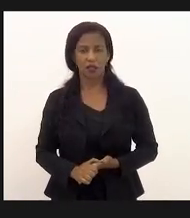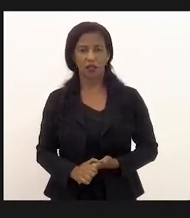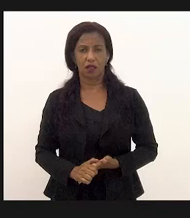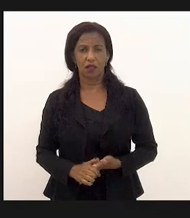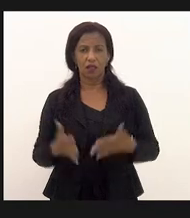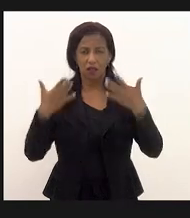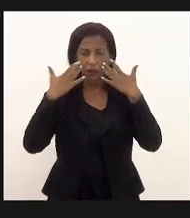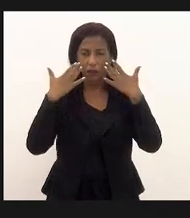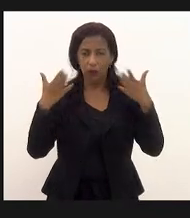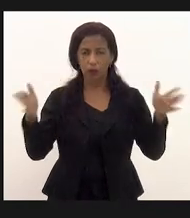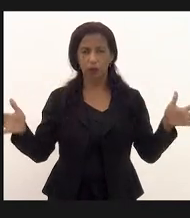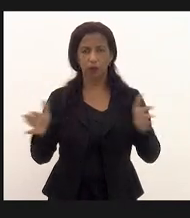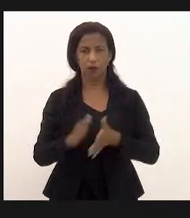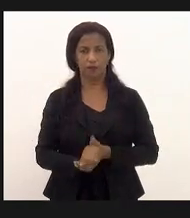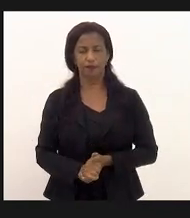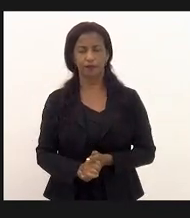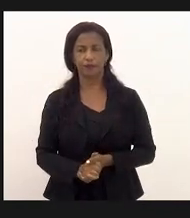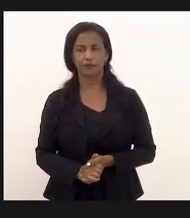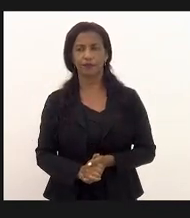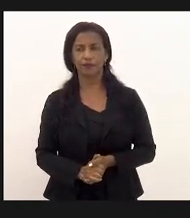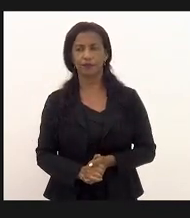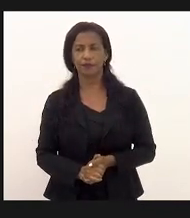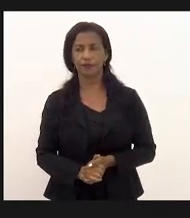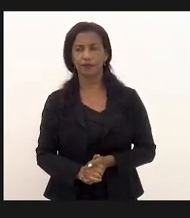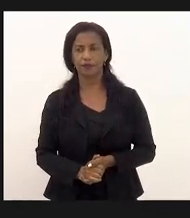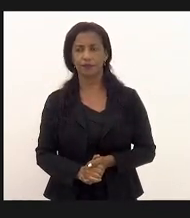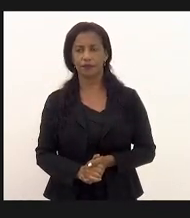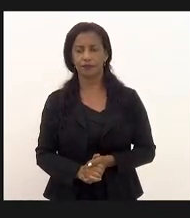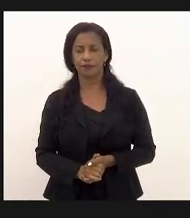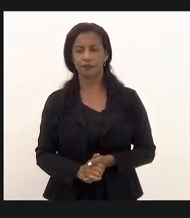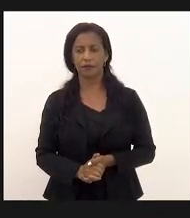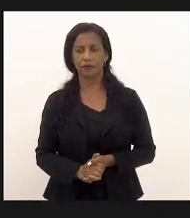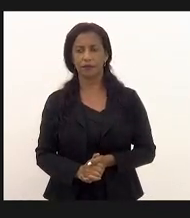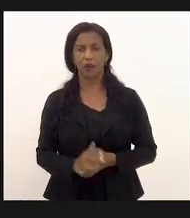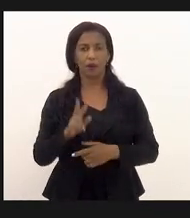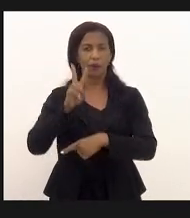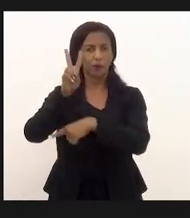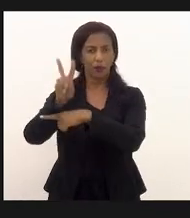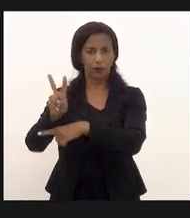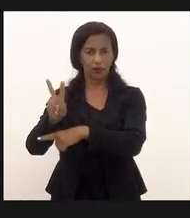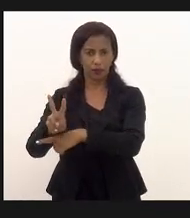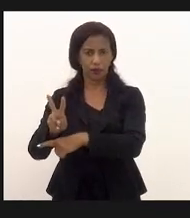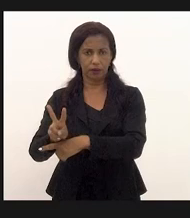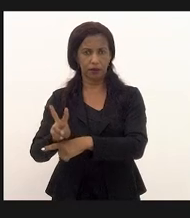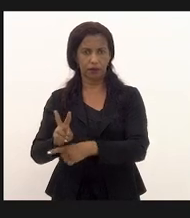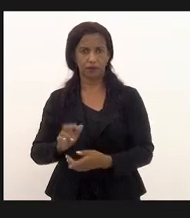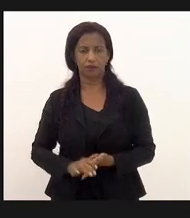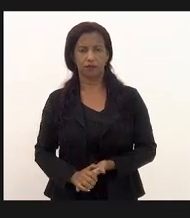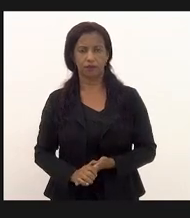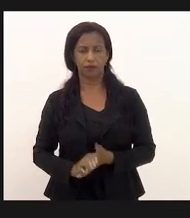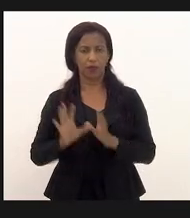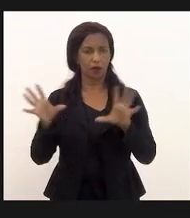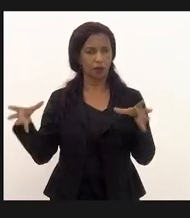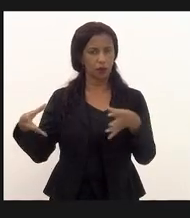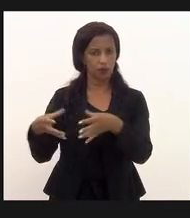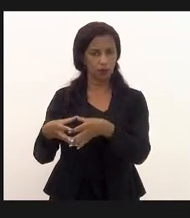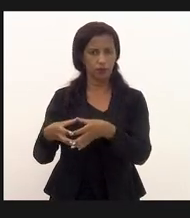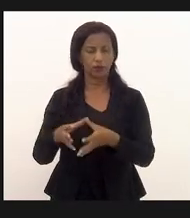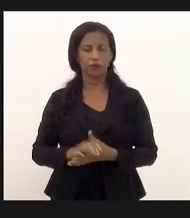escancaradamente escancaradamente uma proteção a grupos